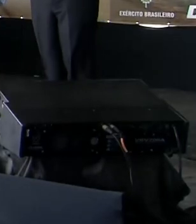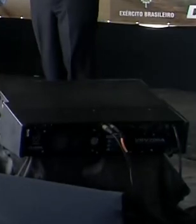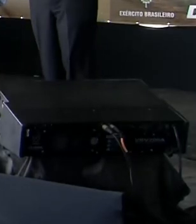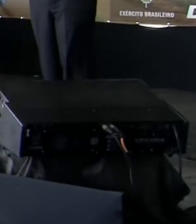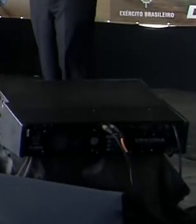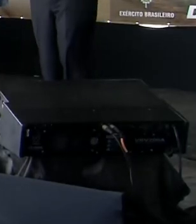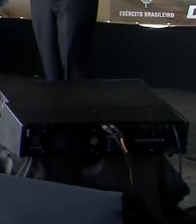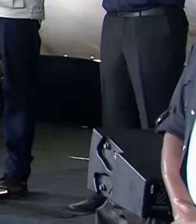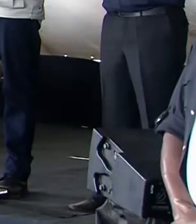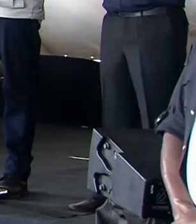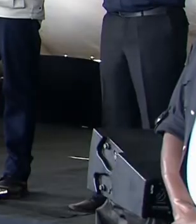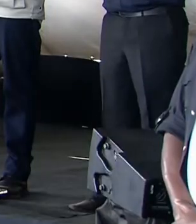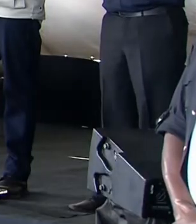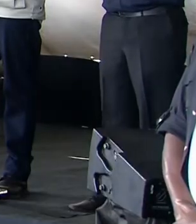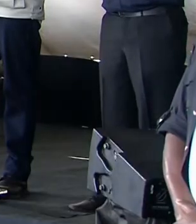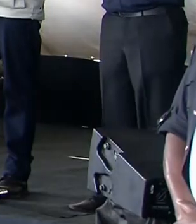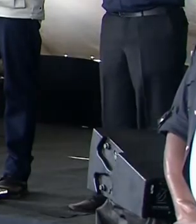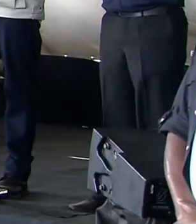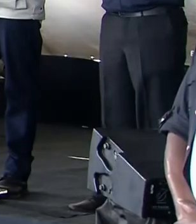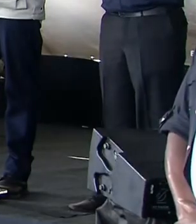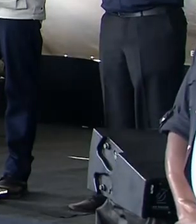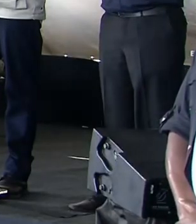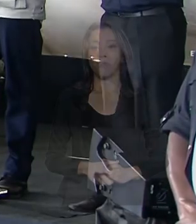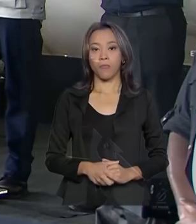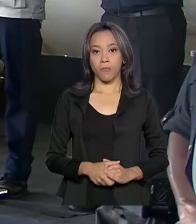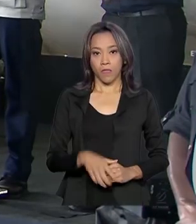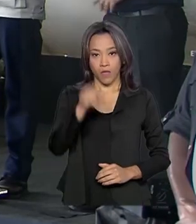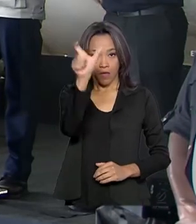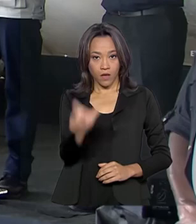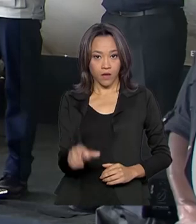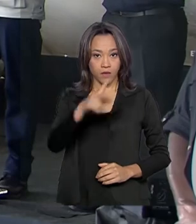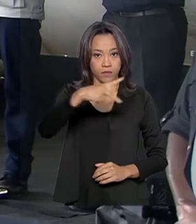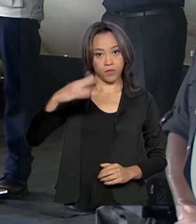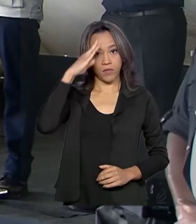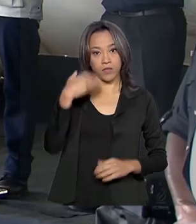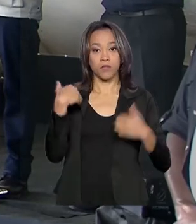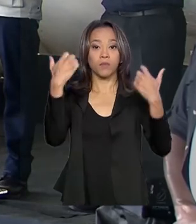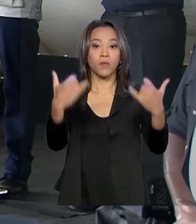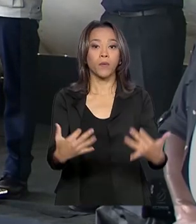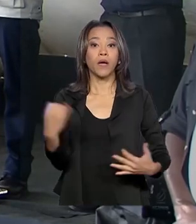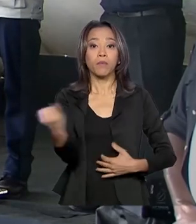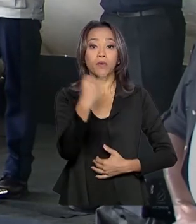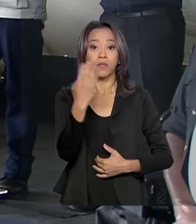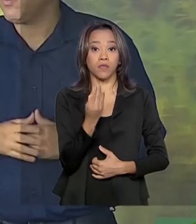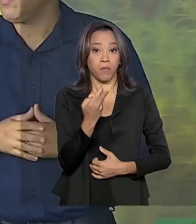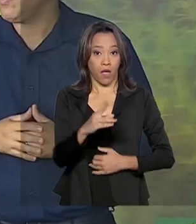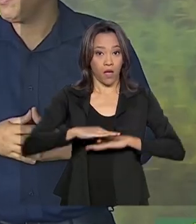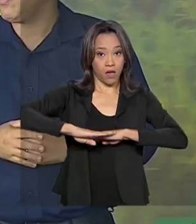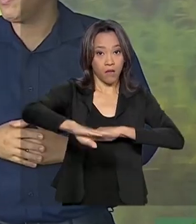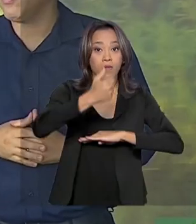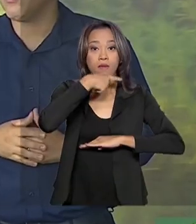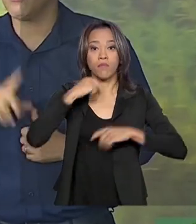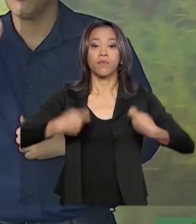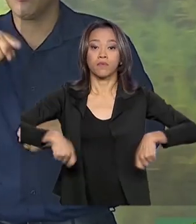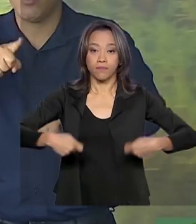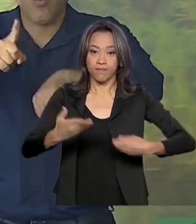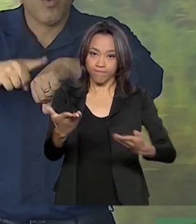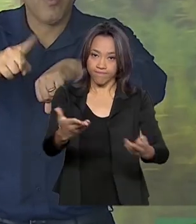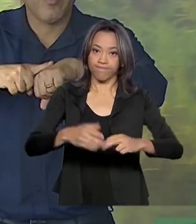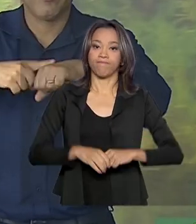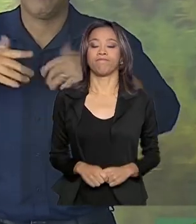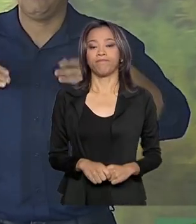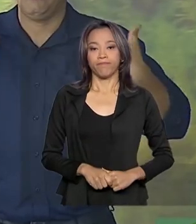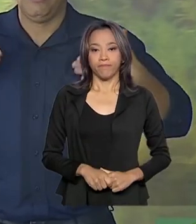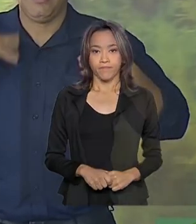até o final do ano. O presidente Jair Bolsonaro destacou a importância da rodovia para quem depende dela. É um momento de alegria para